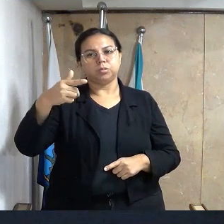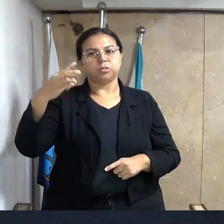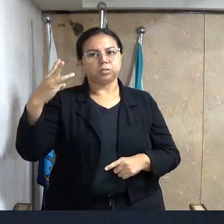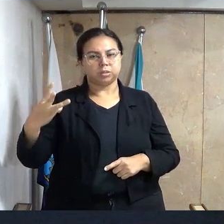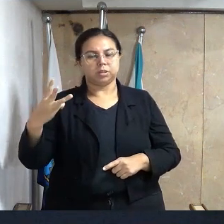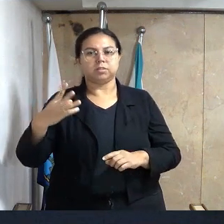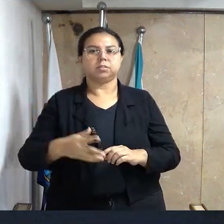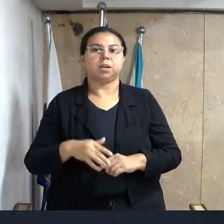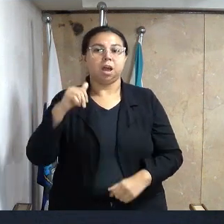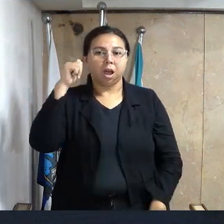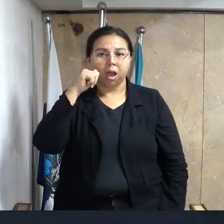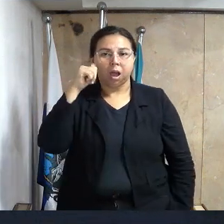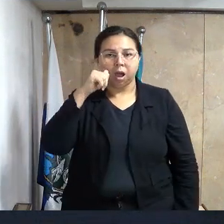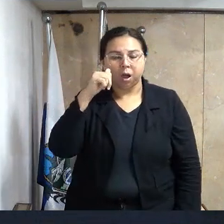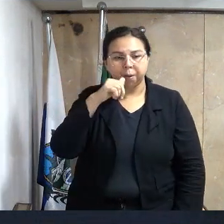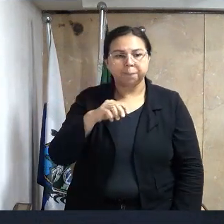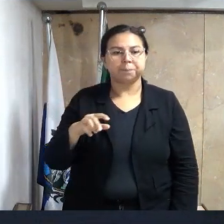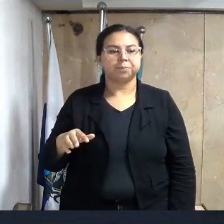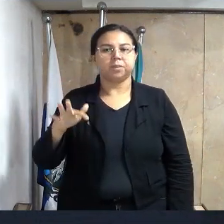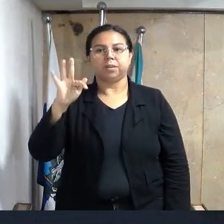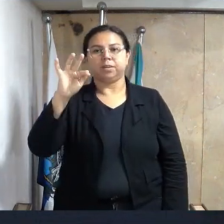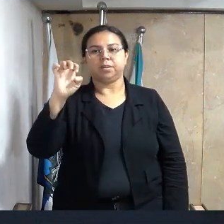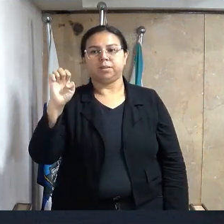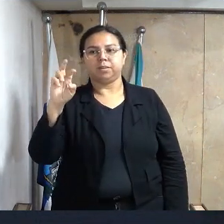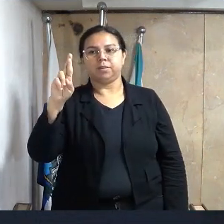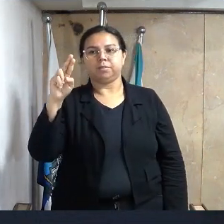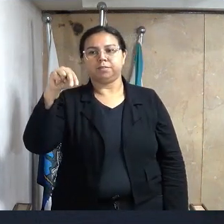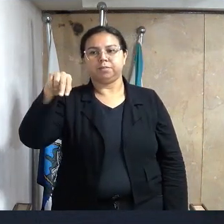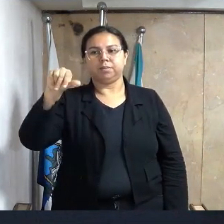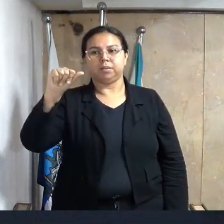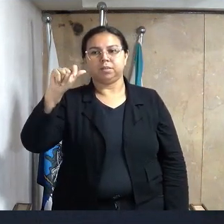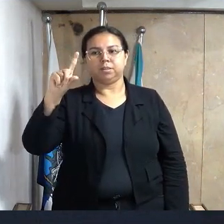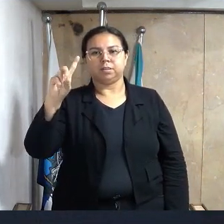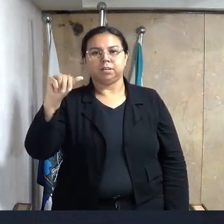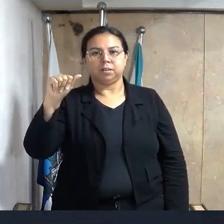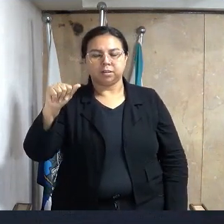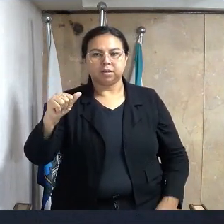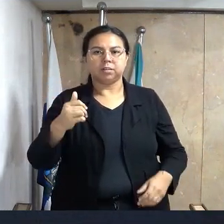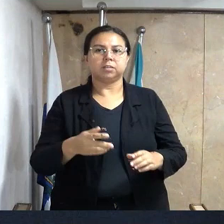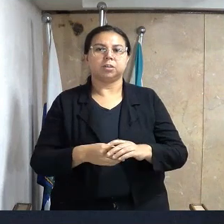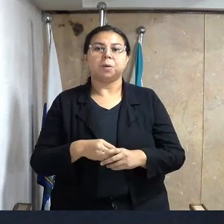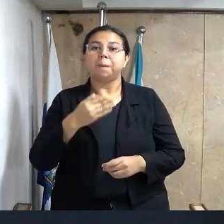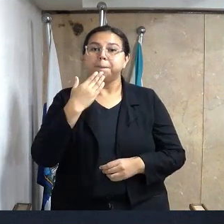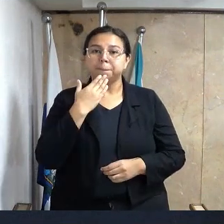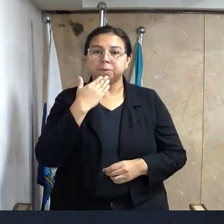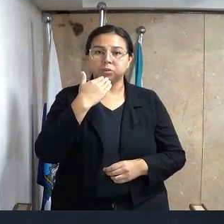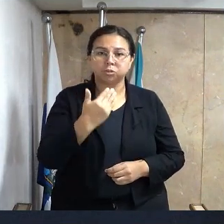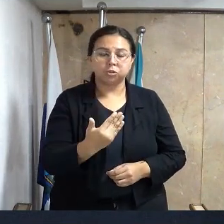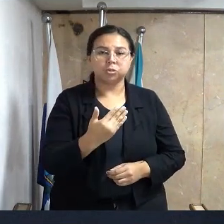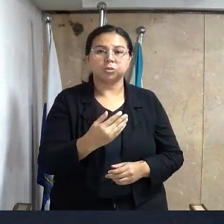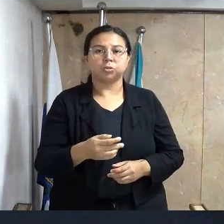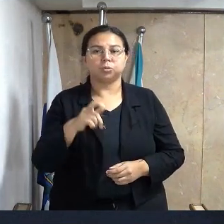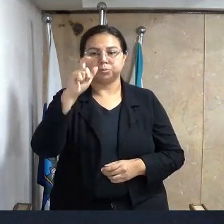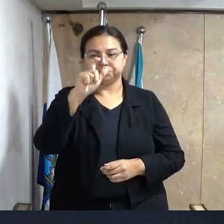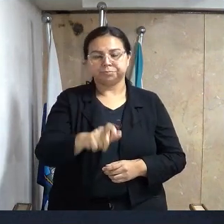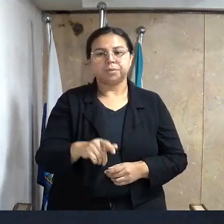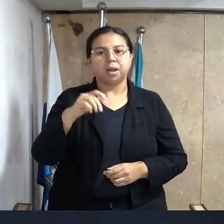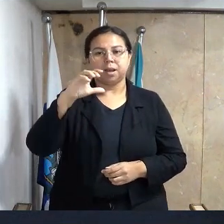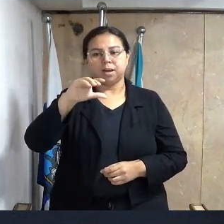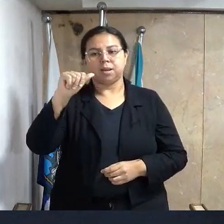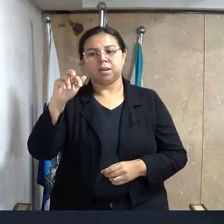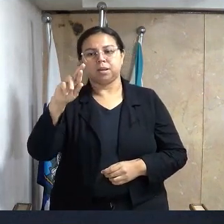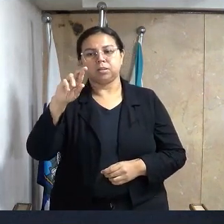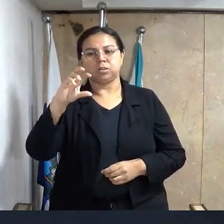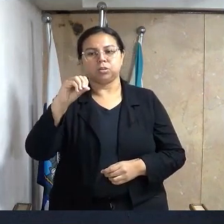da excelentíssima senhora vereadora Fernanda Isabel da Costa, concedendo a justíssima senhora Carolina Campos da Silva,